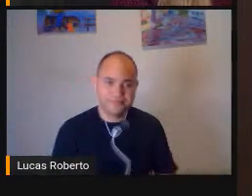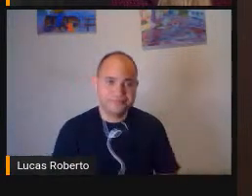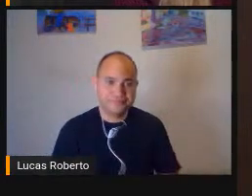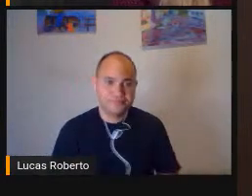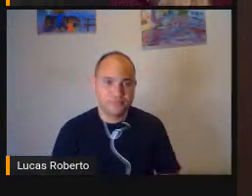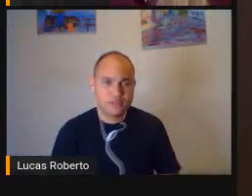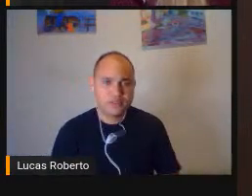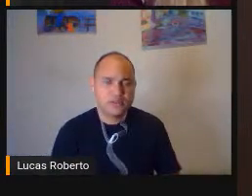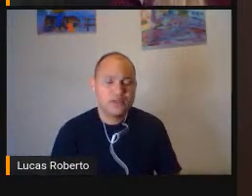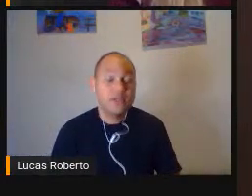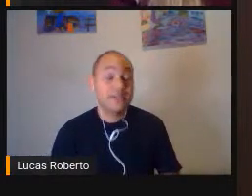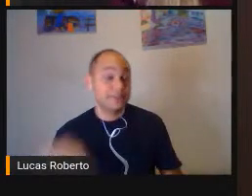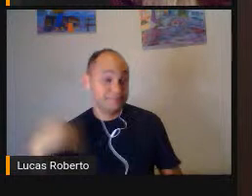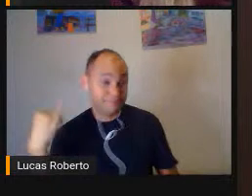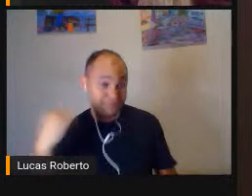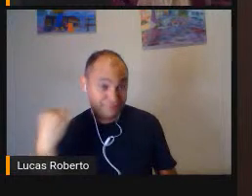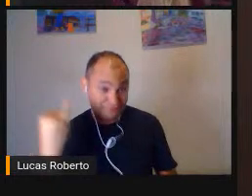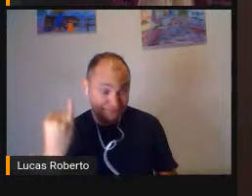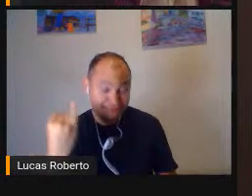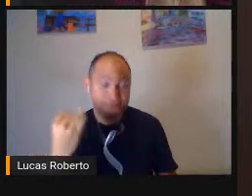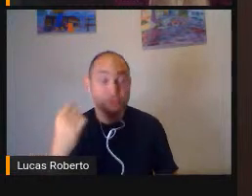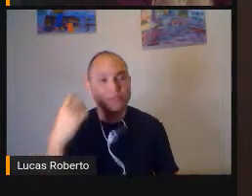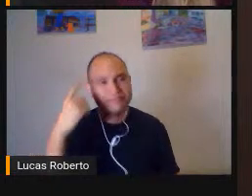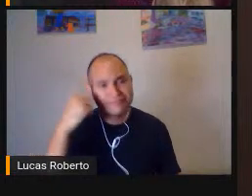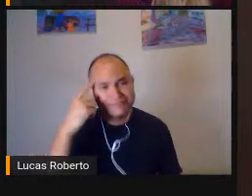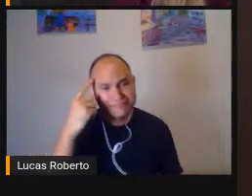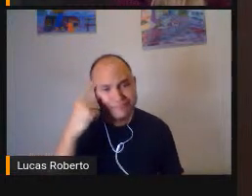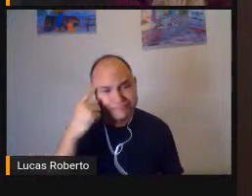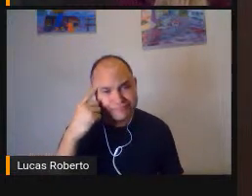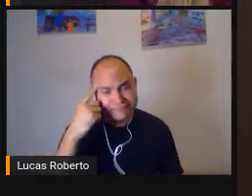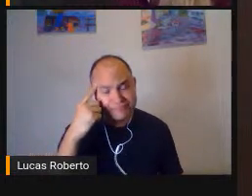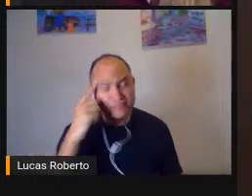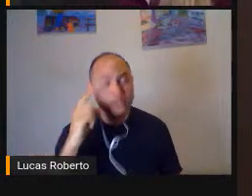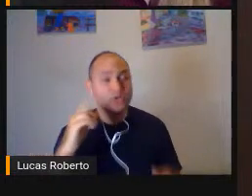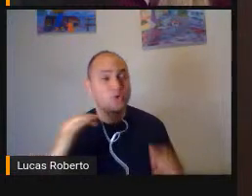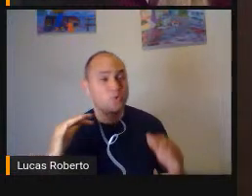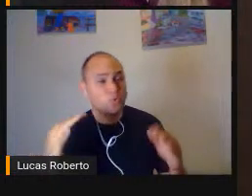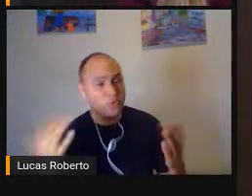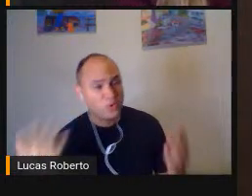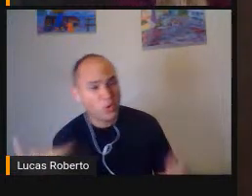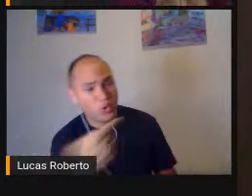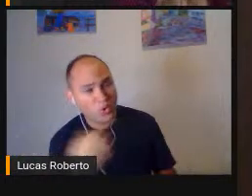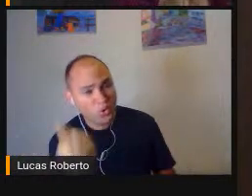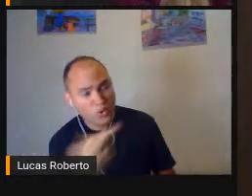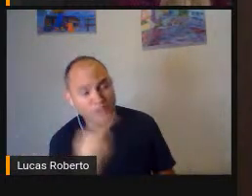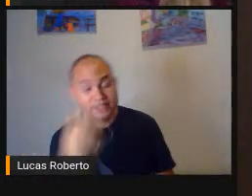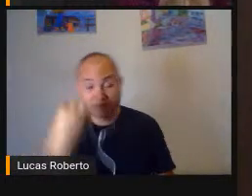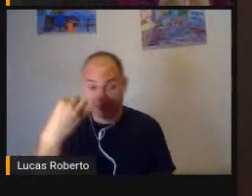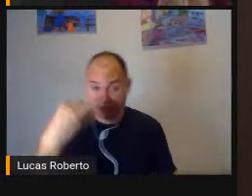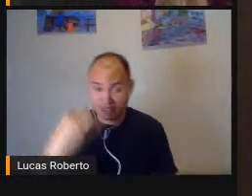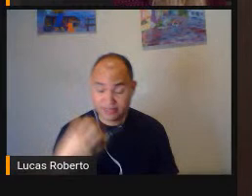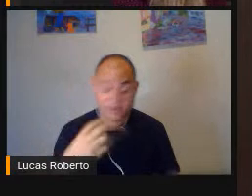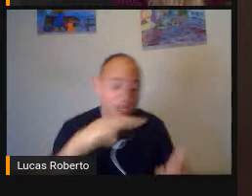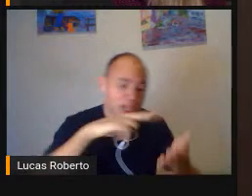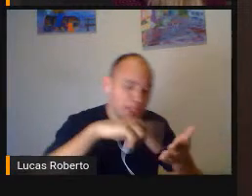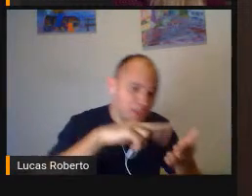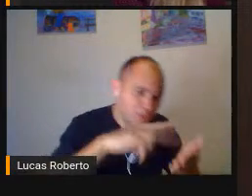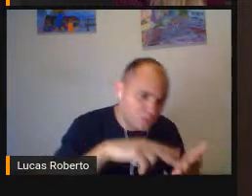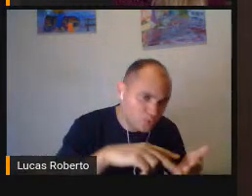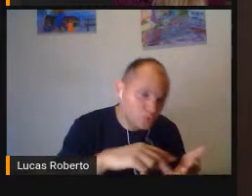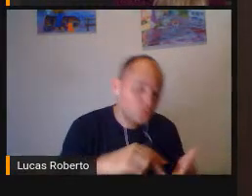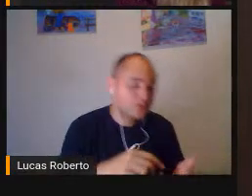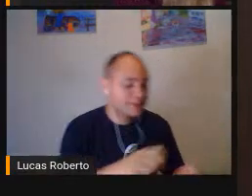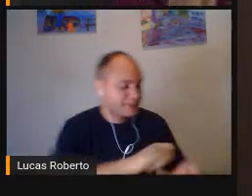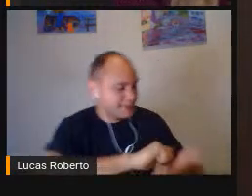É importante Pensar que Quando nós falamos De leitura E escrita Nós não nos referimos Ao simples ato De